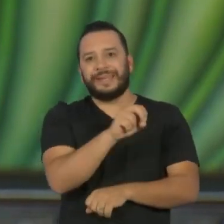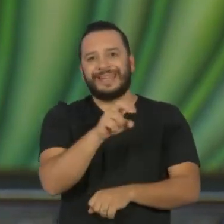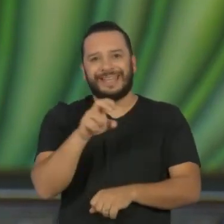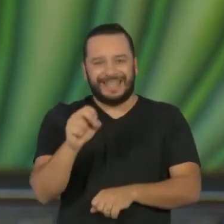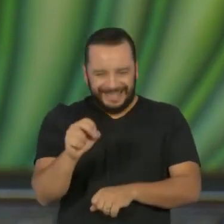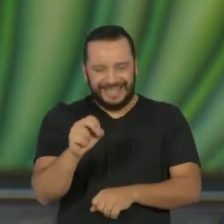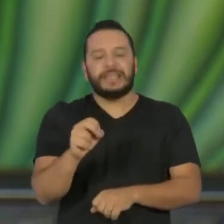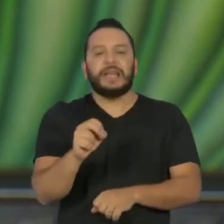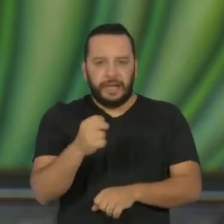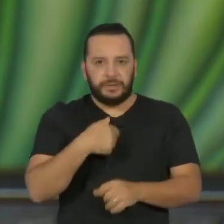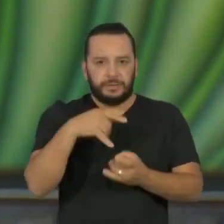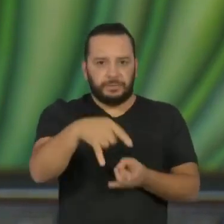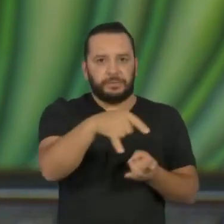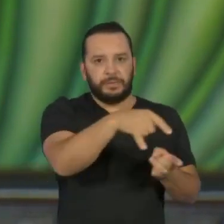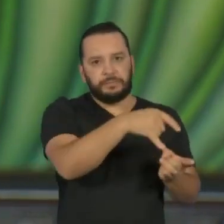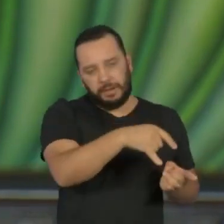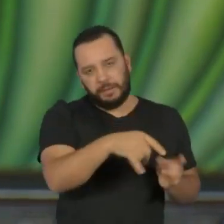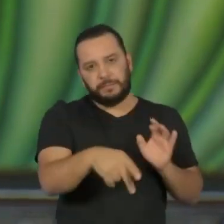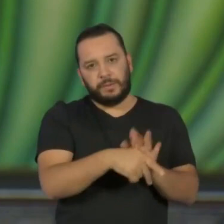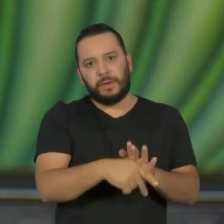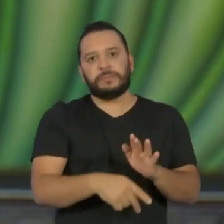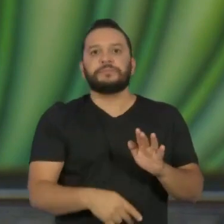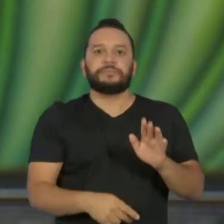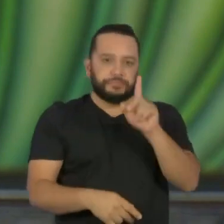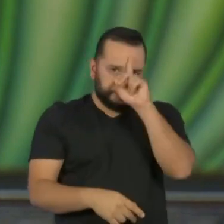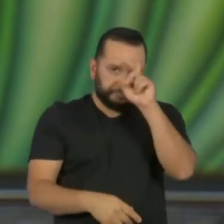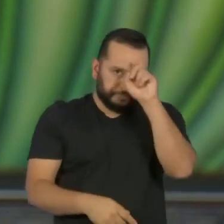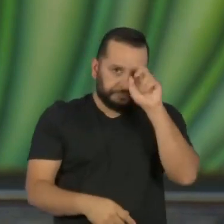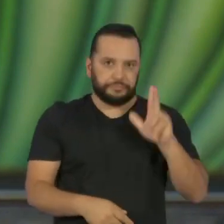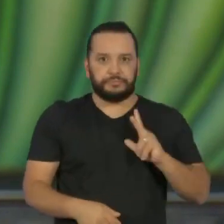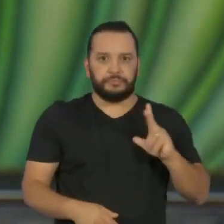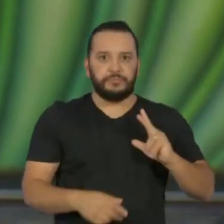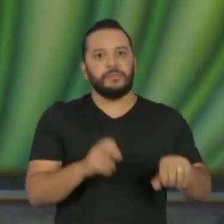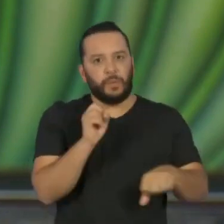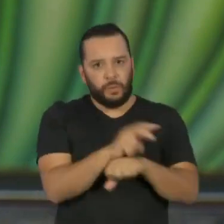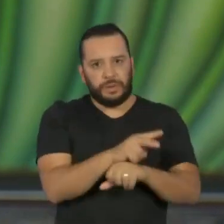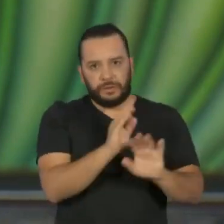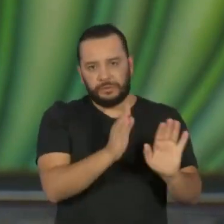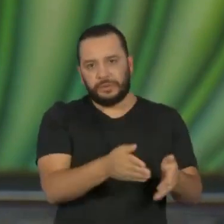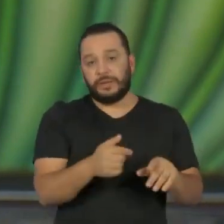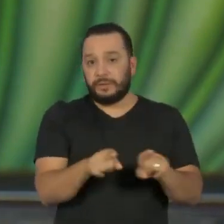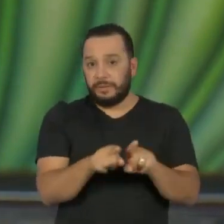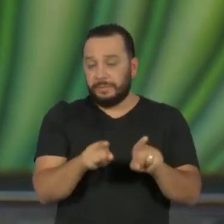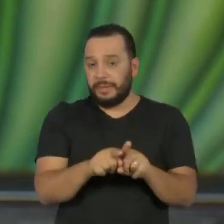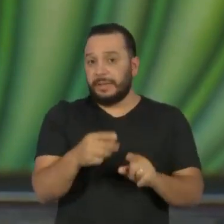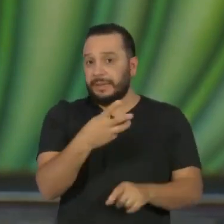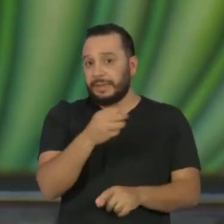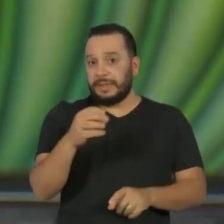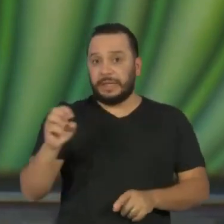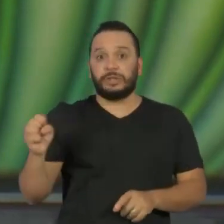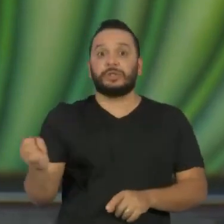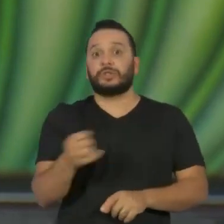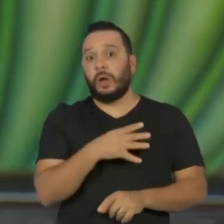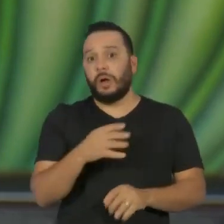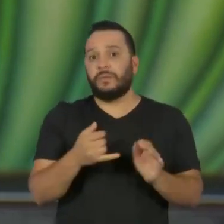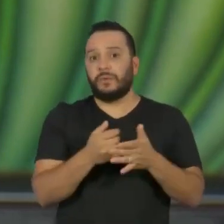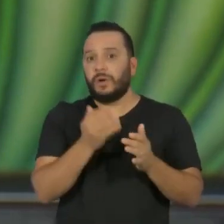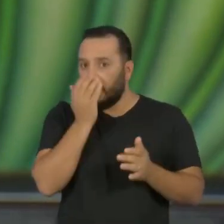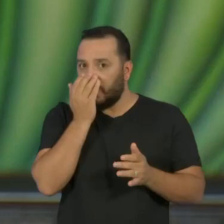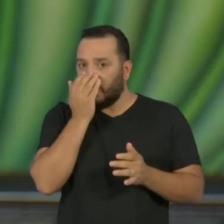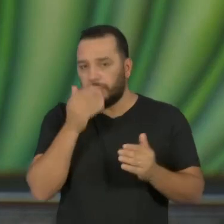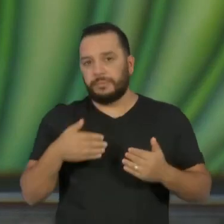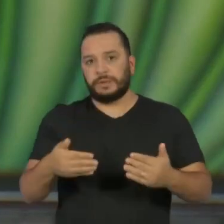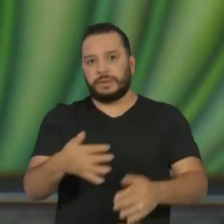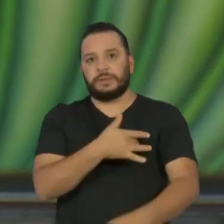de hospitais privados pelo governo, o anúncio da entrega de 300 novos respiradores pelo